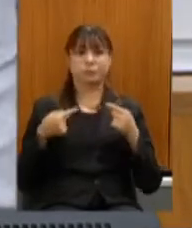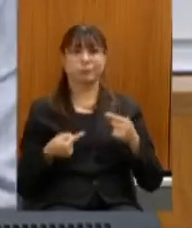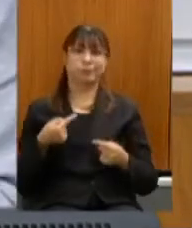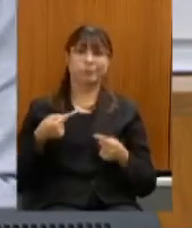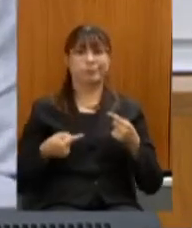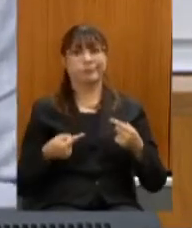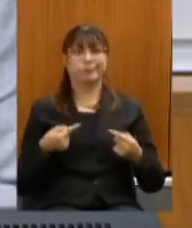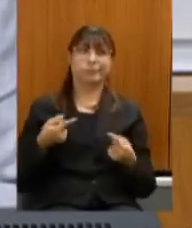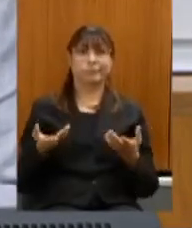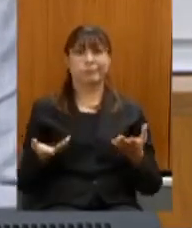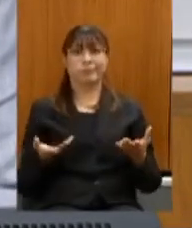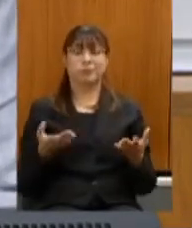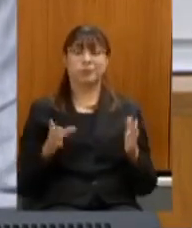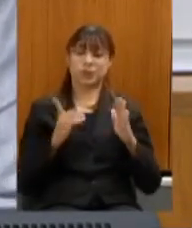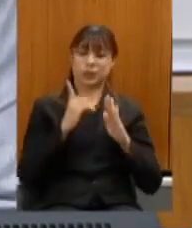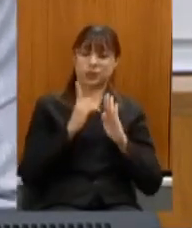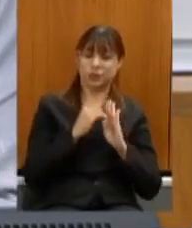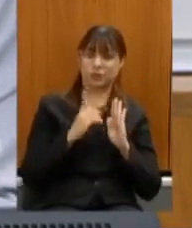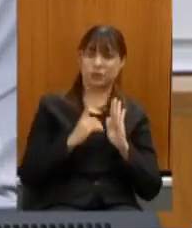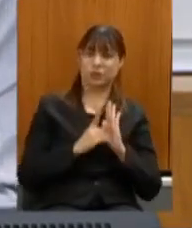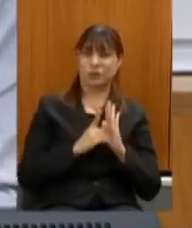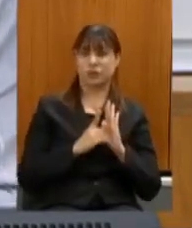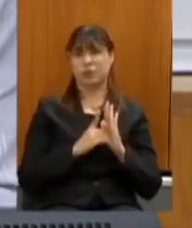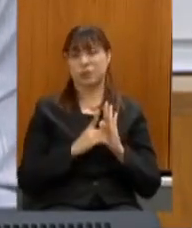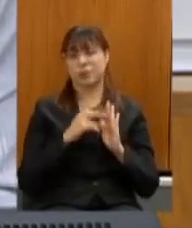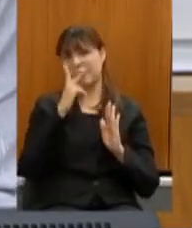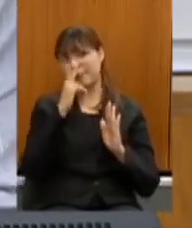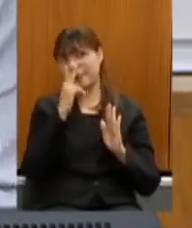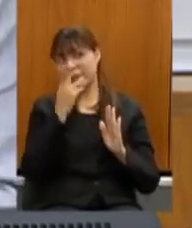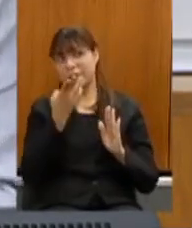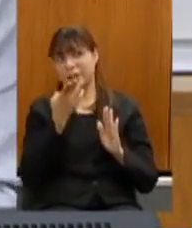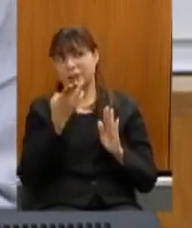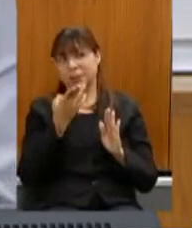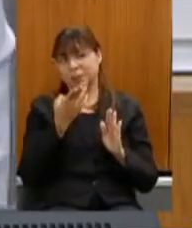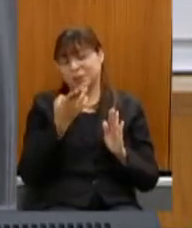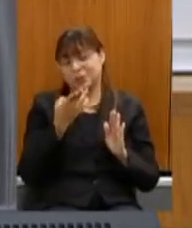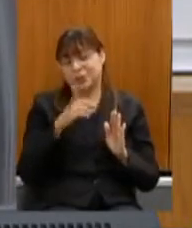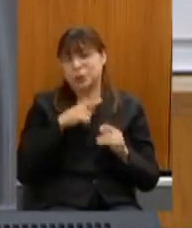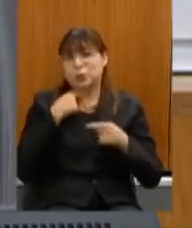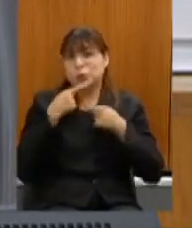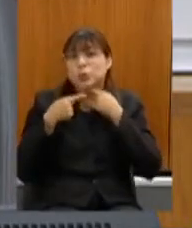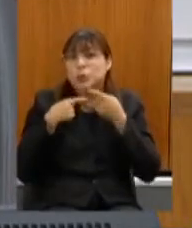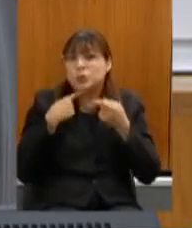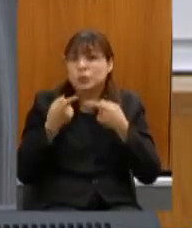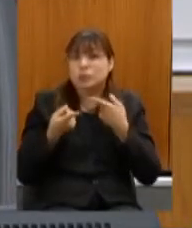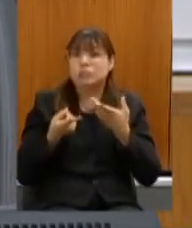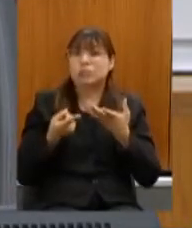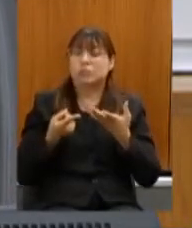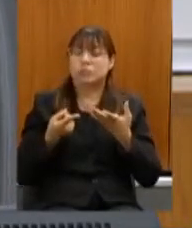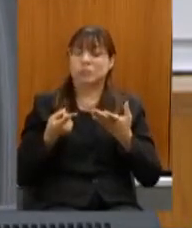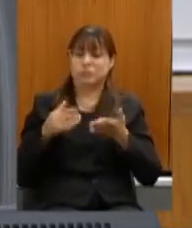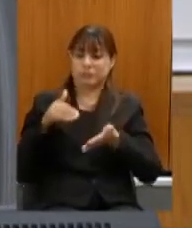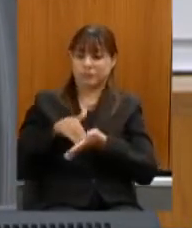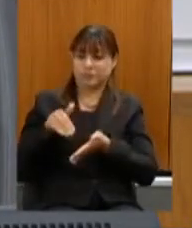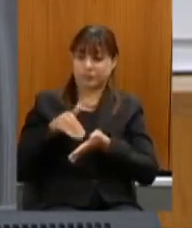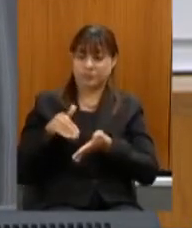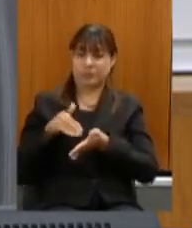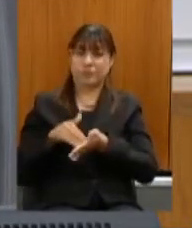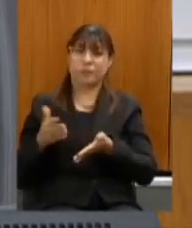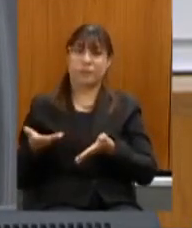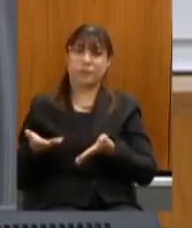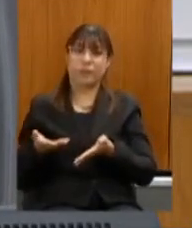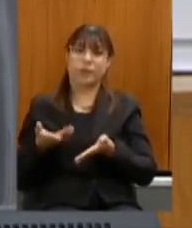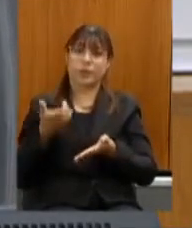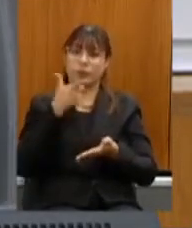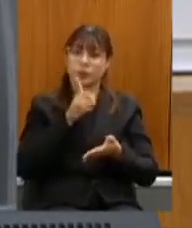o decreto ele deixa uma abertura para que o próprio secretário faça a